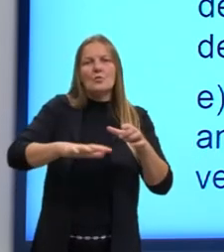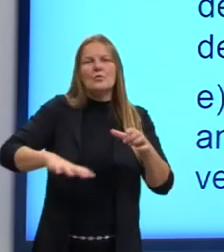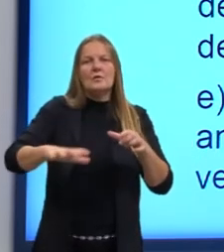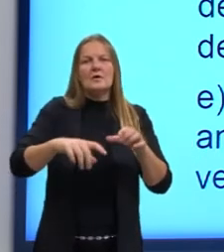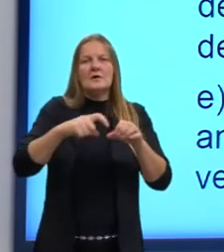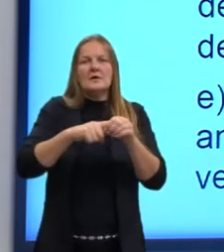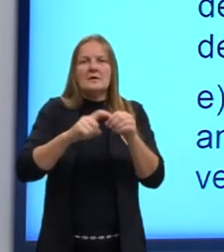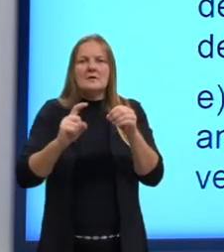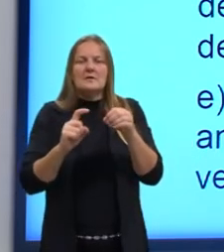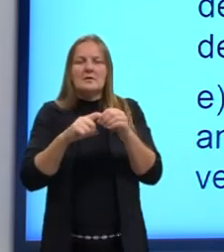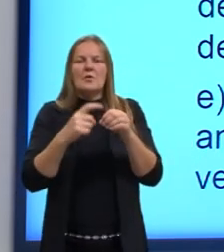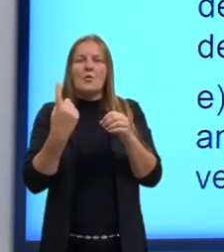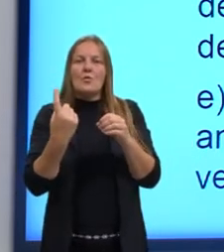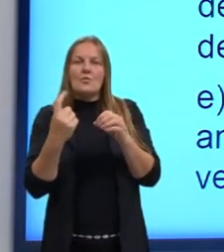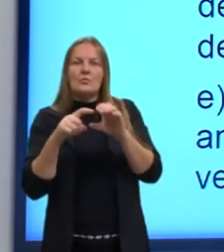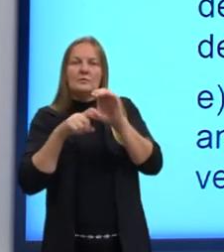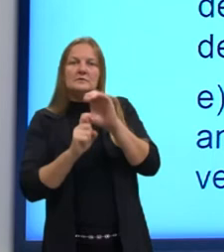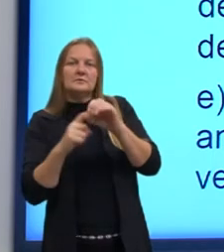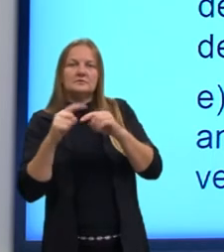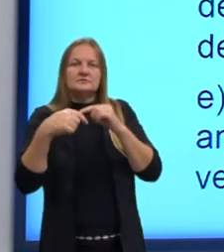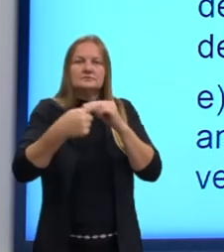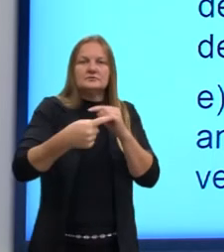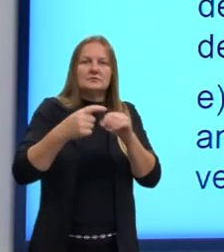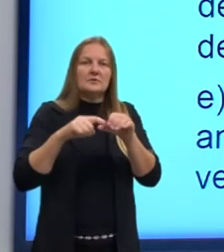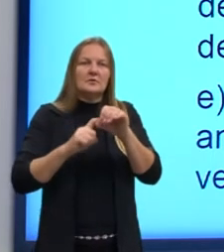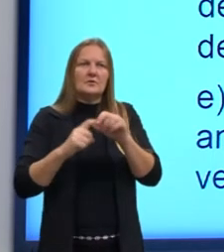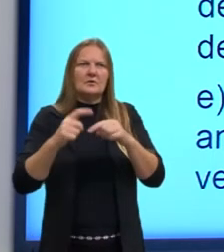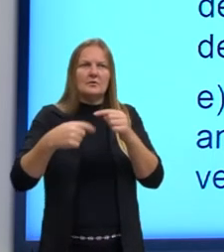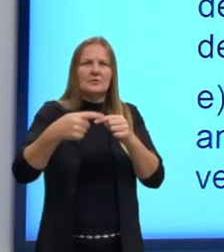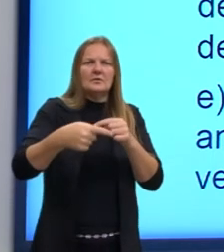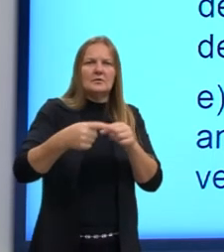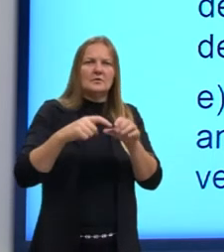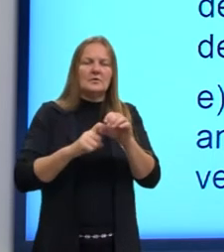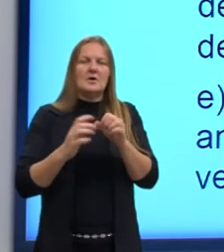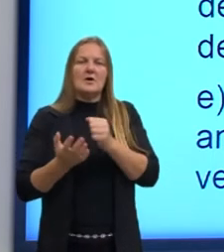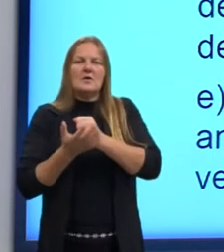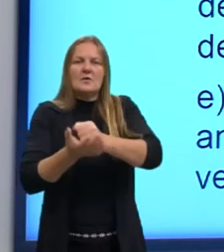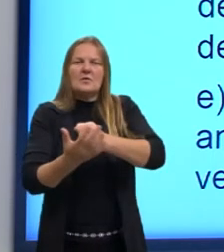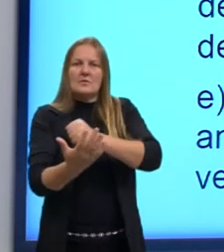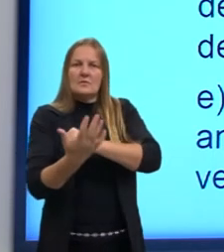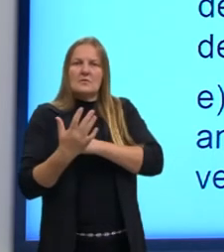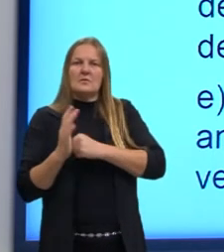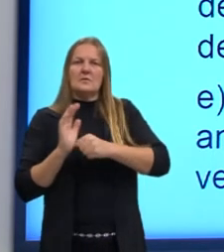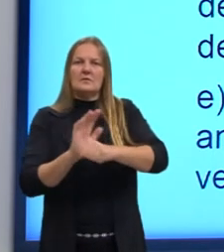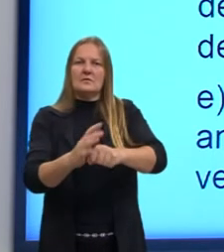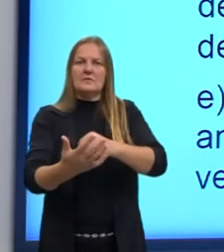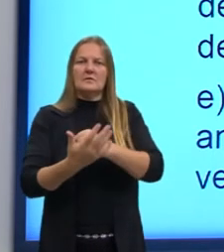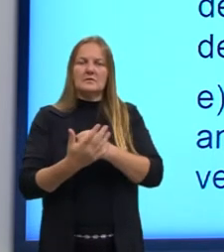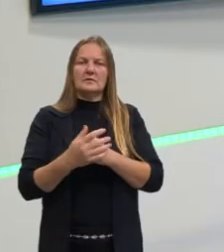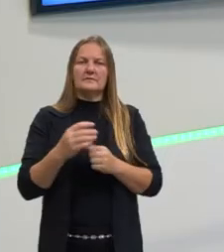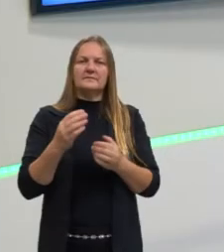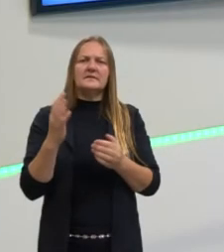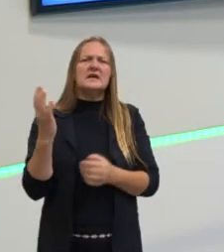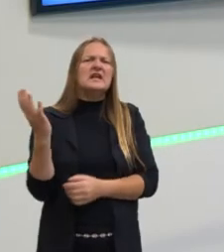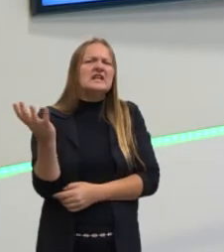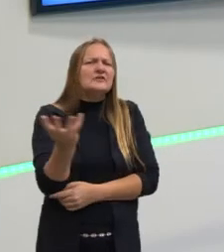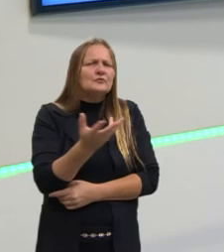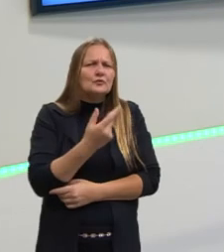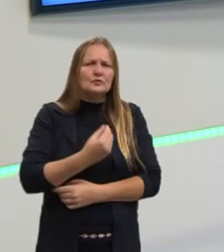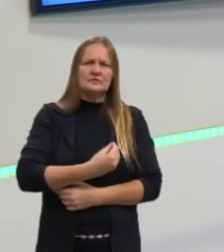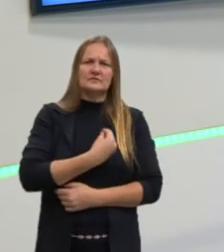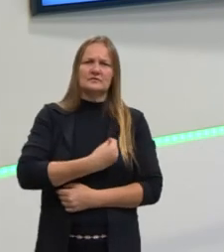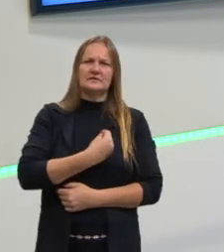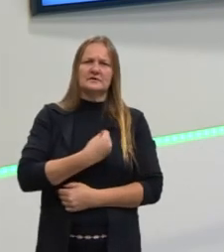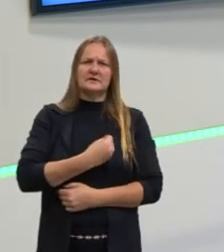interdependência quer dizer que um depende do outro e um ajuda o outro. Será que todas as espécies de vida